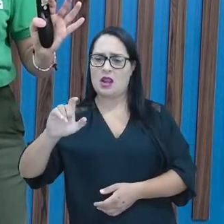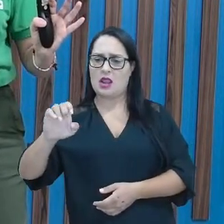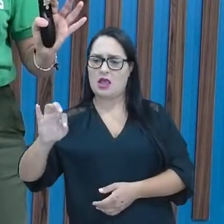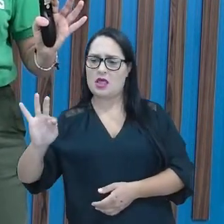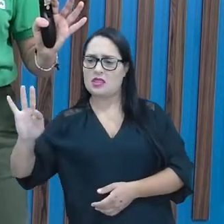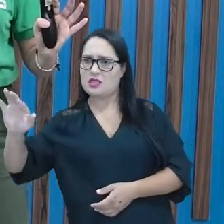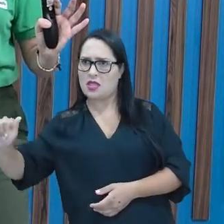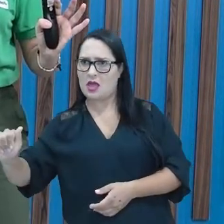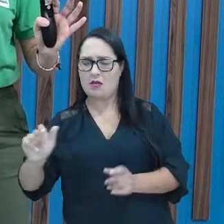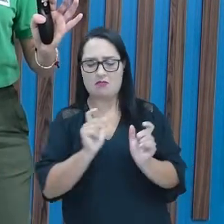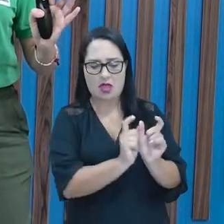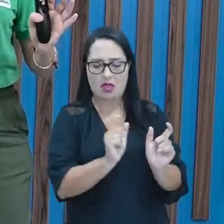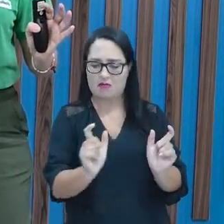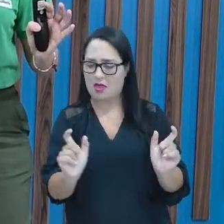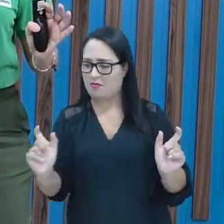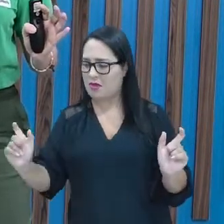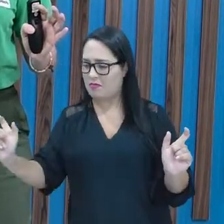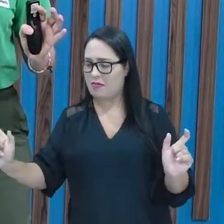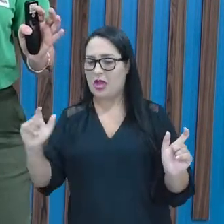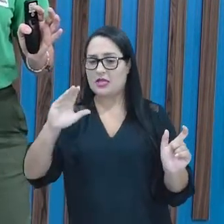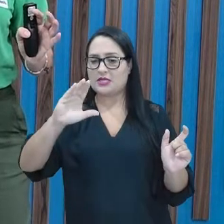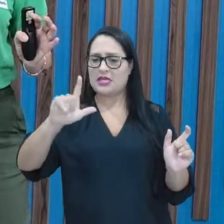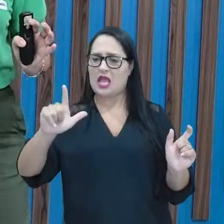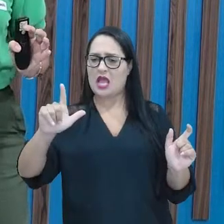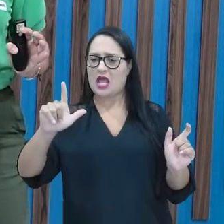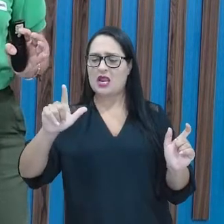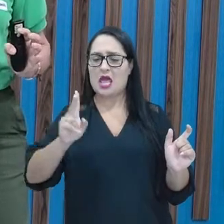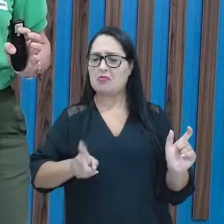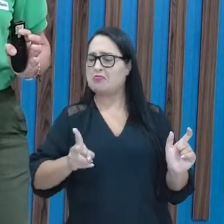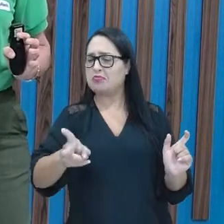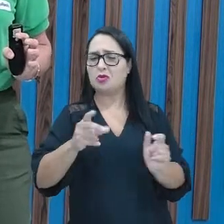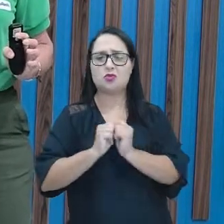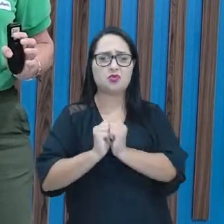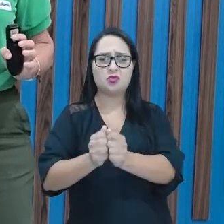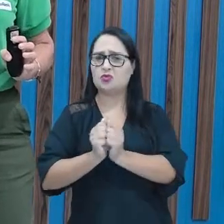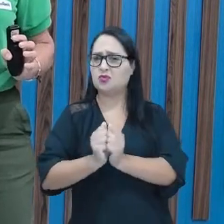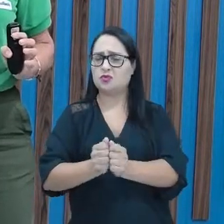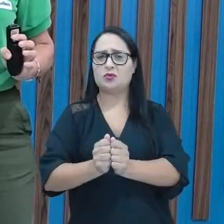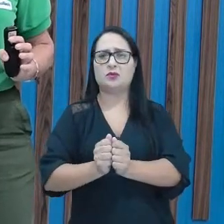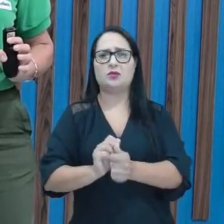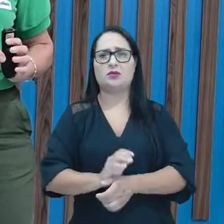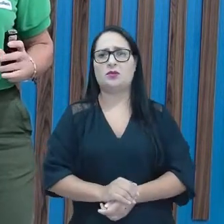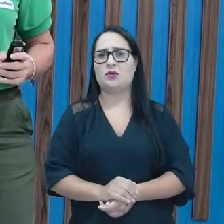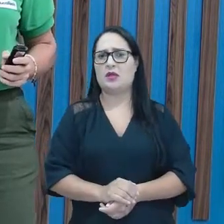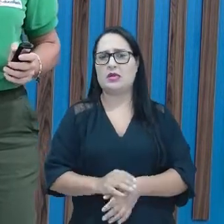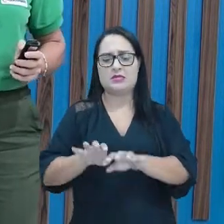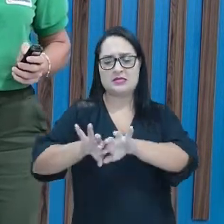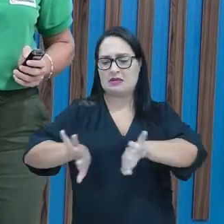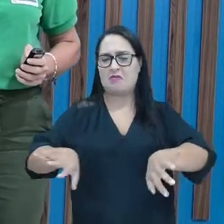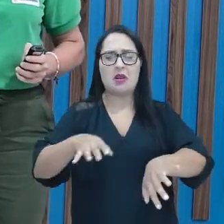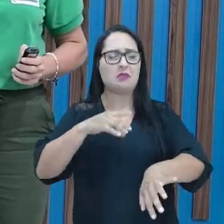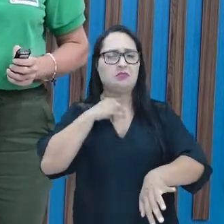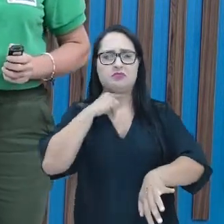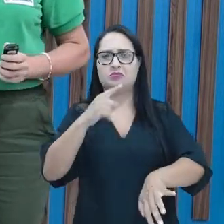palavra bicicleta, o CL fica junto, o encontro consonantal não separa,